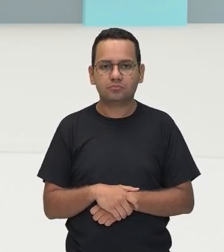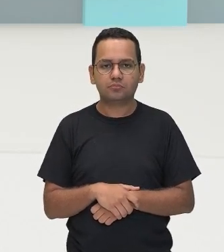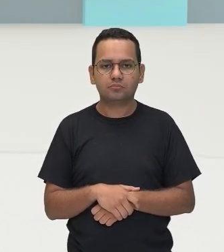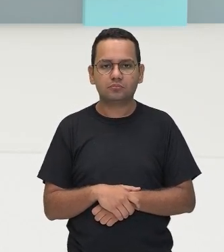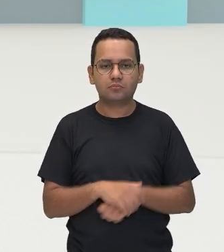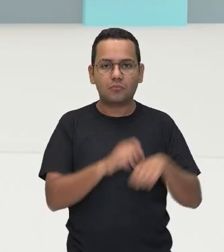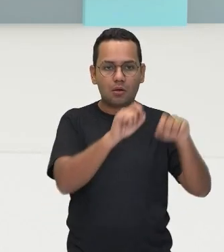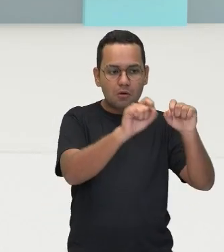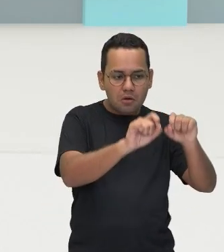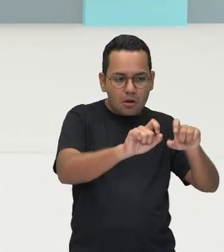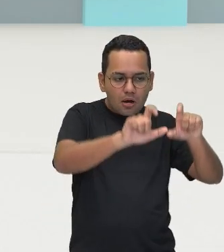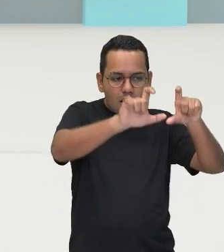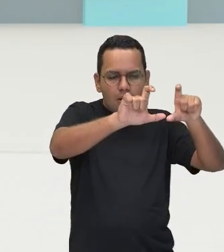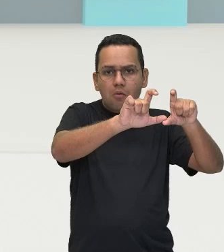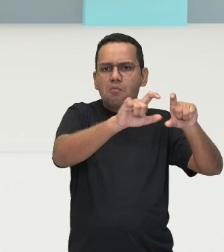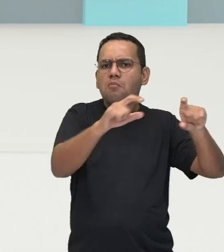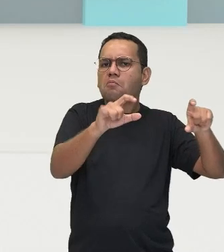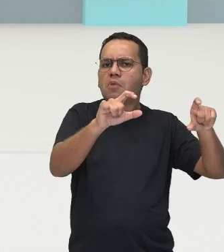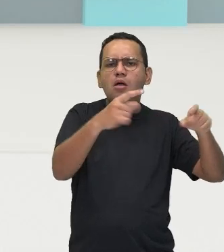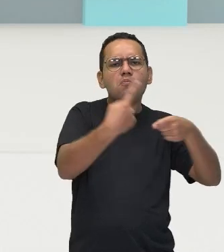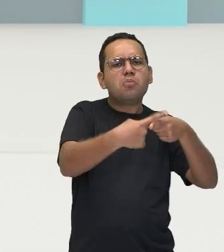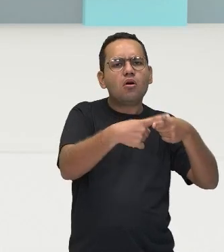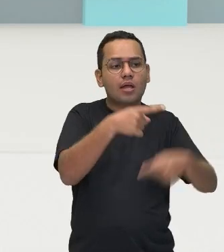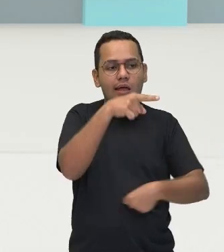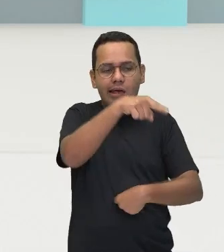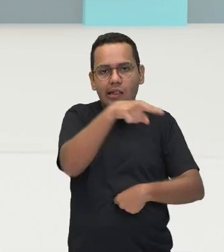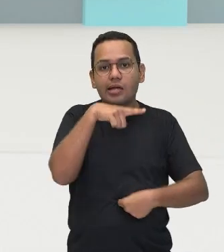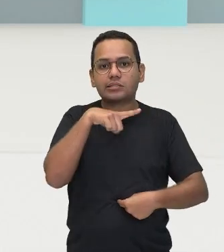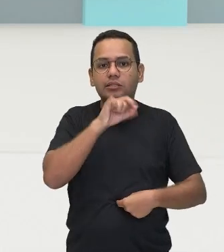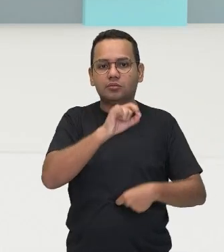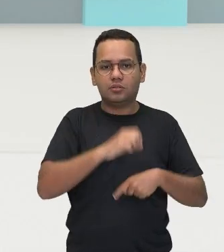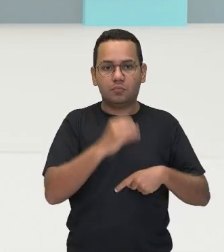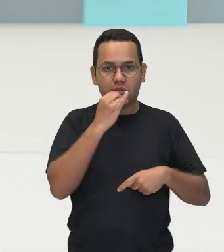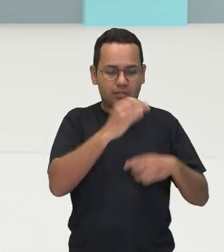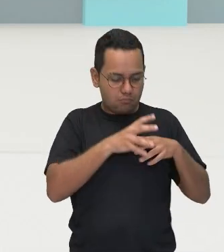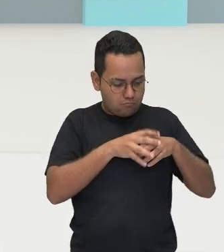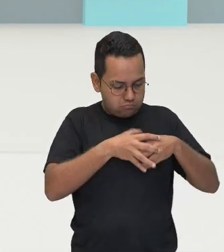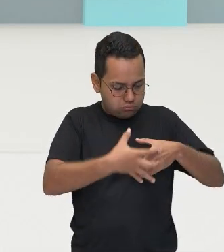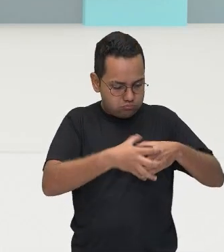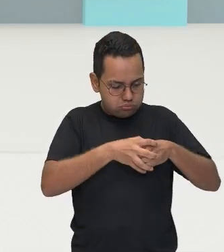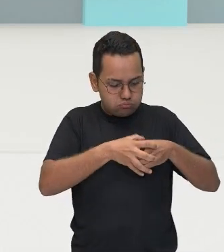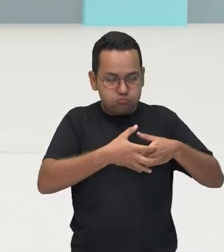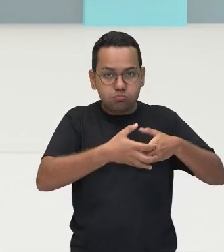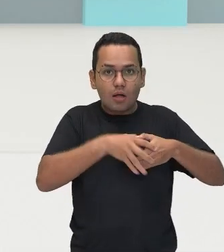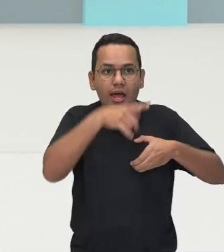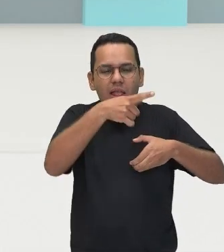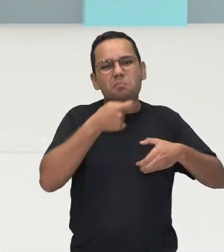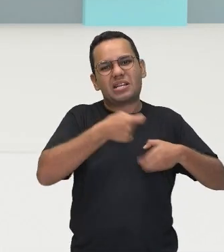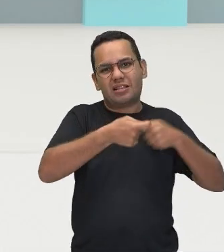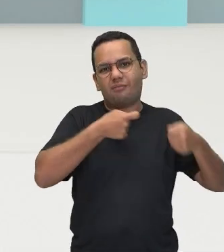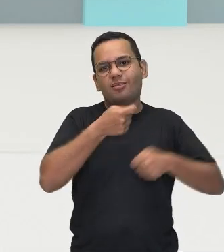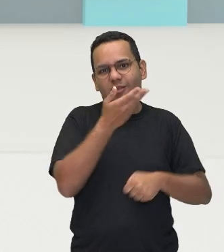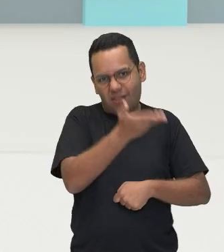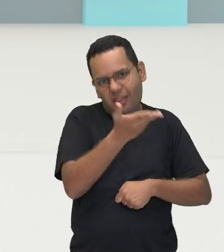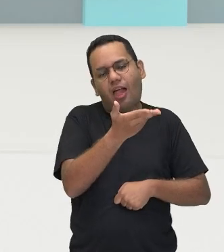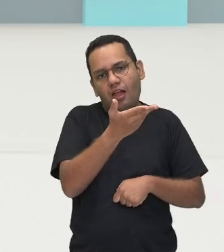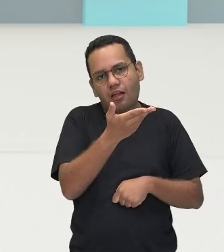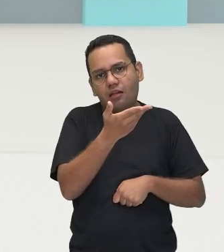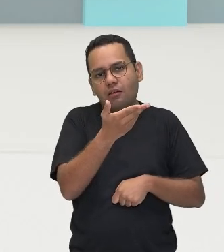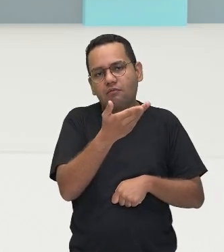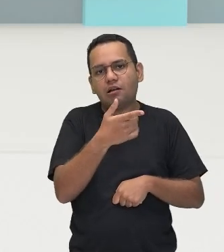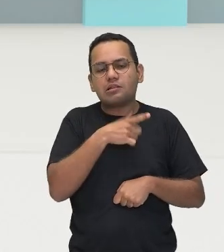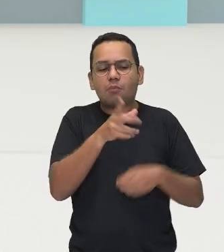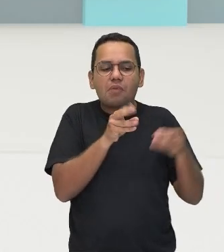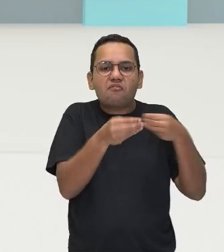calibre, por quê? Porque é onde vai o pulsar forte do coração. Então, ele tem que